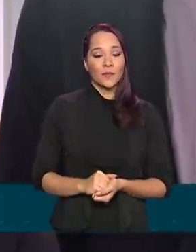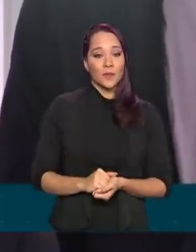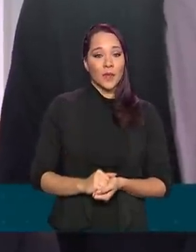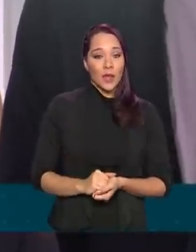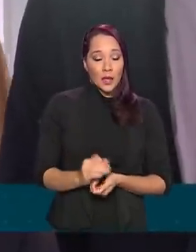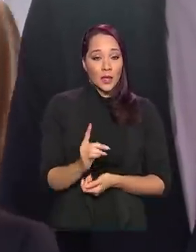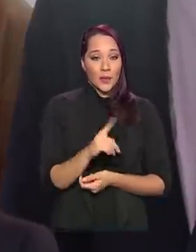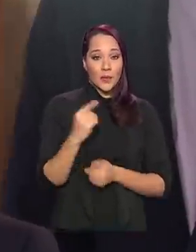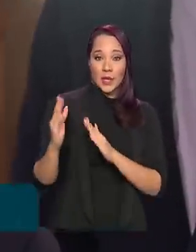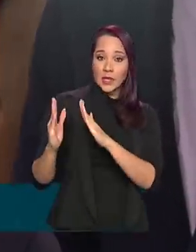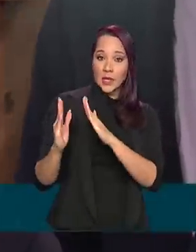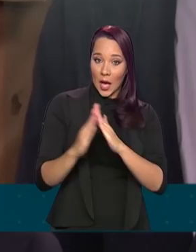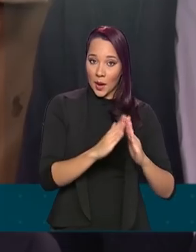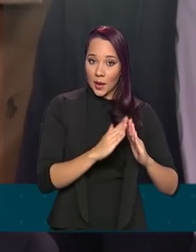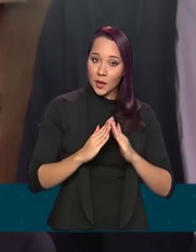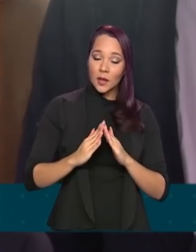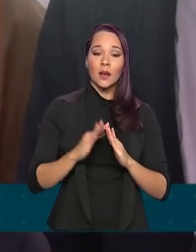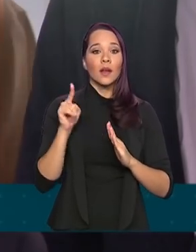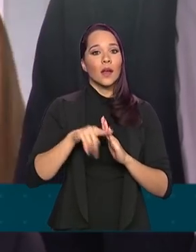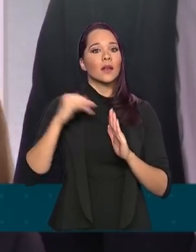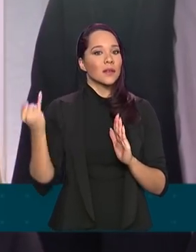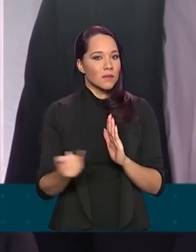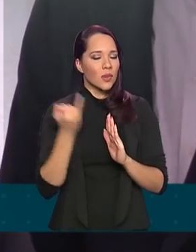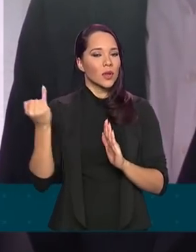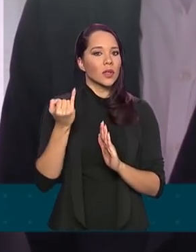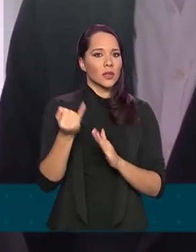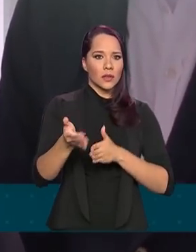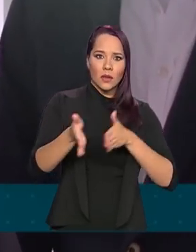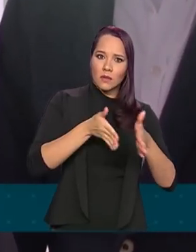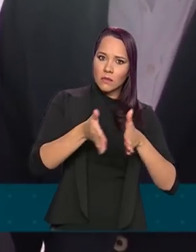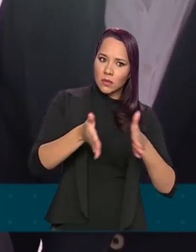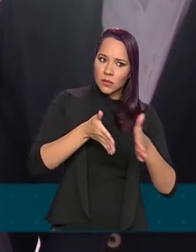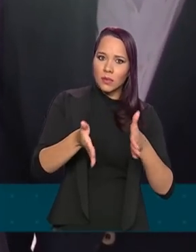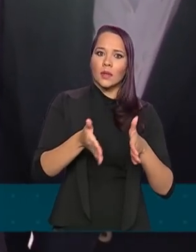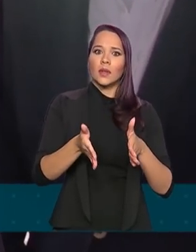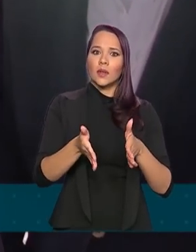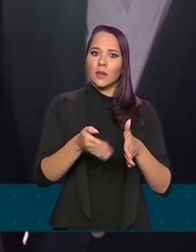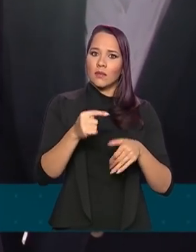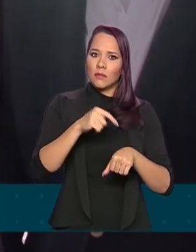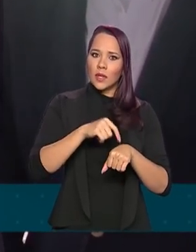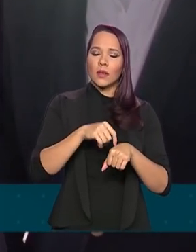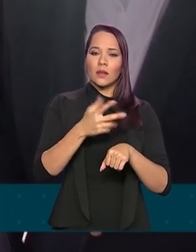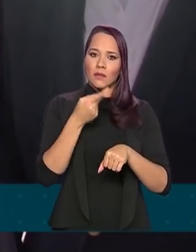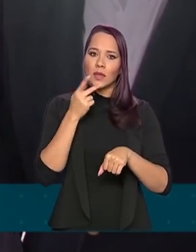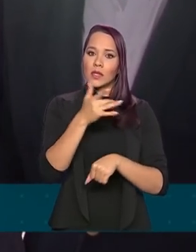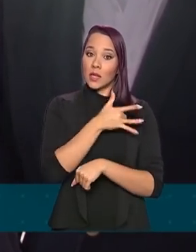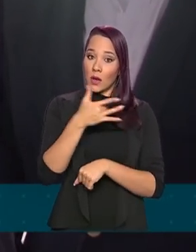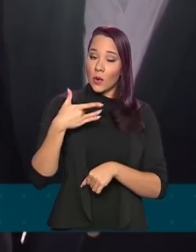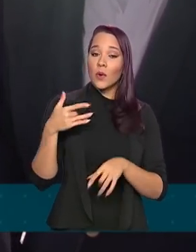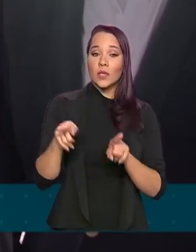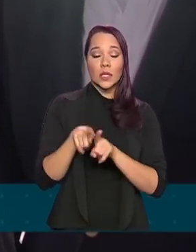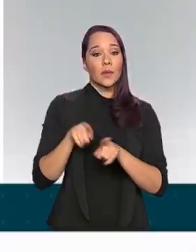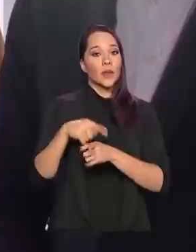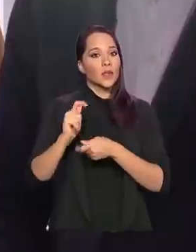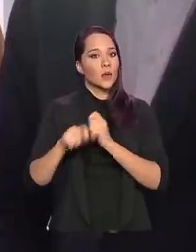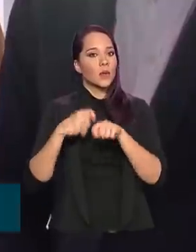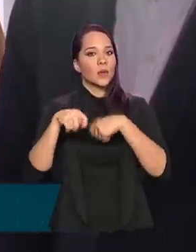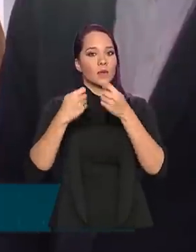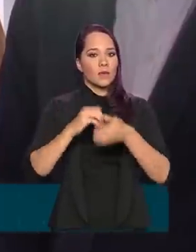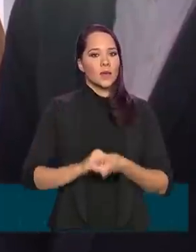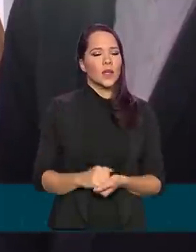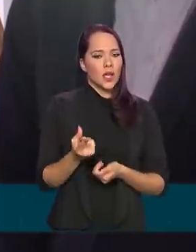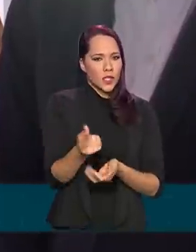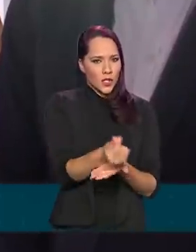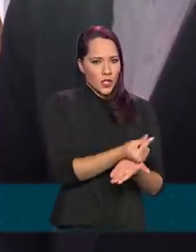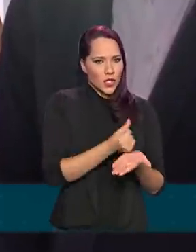é essencial nesse momento em que a gente trata de saúde e de economia. Esses